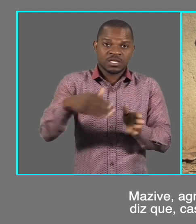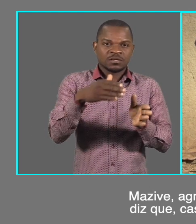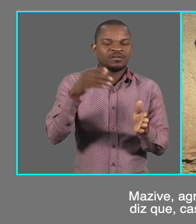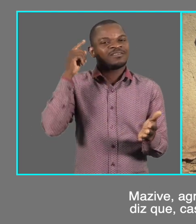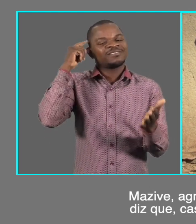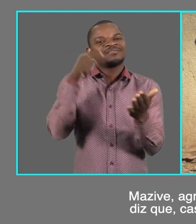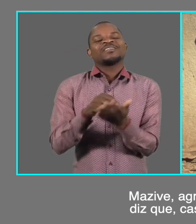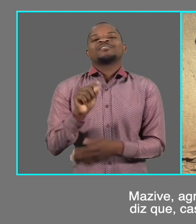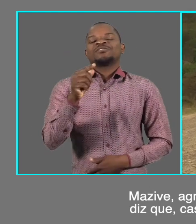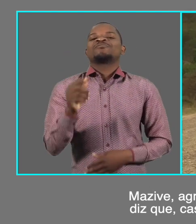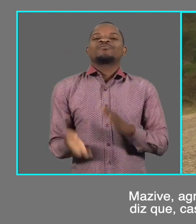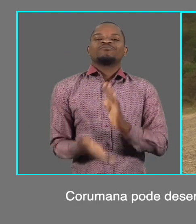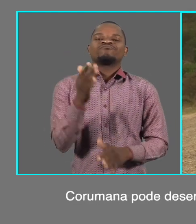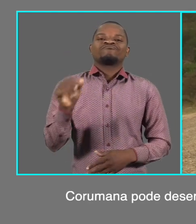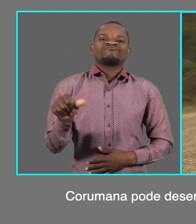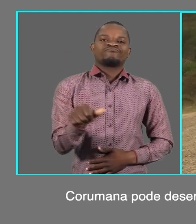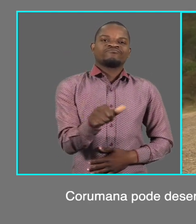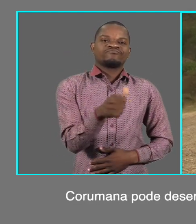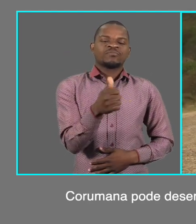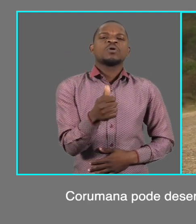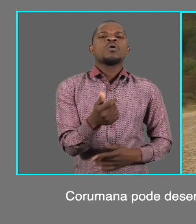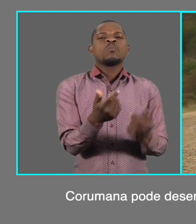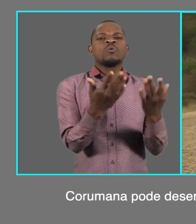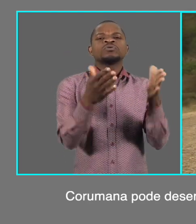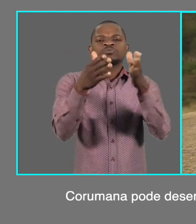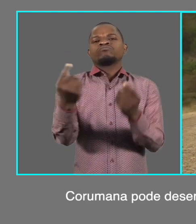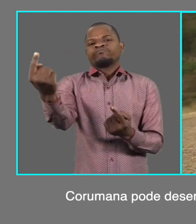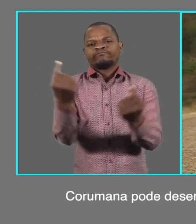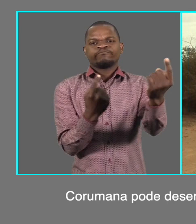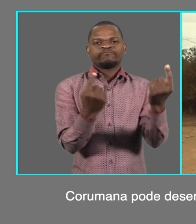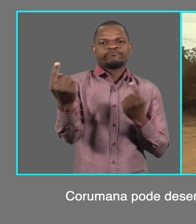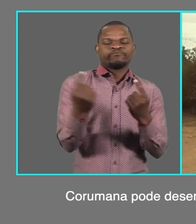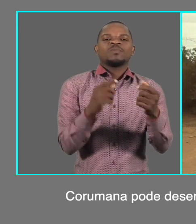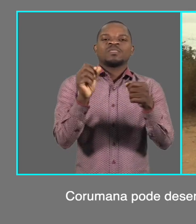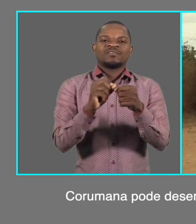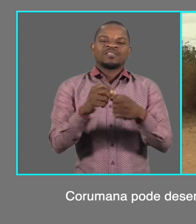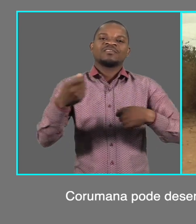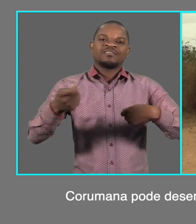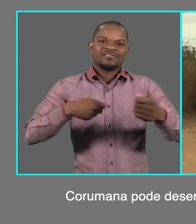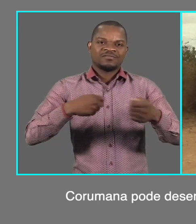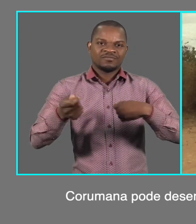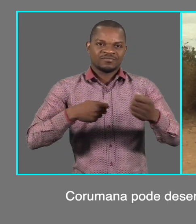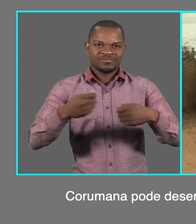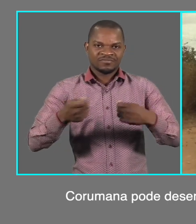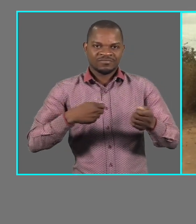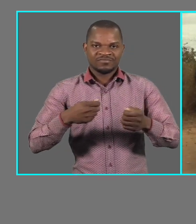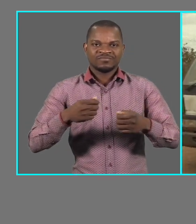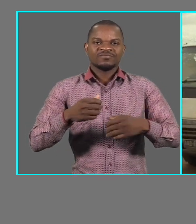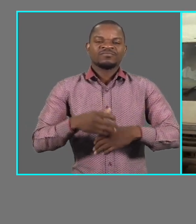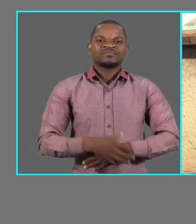estrada seja reabilitada, Curumana pode desenvolver e pode trair mais investimentos.